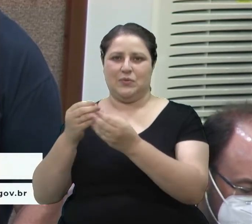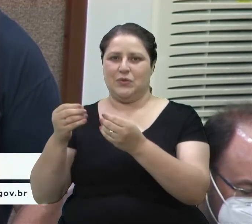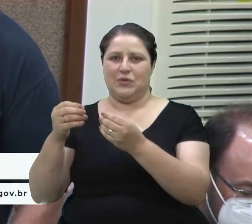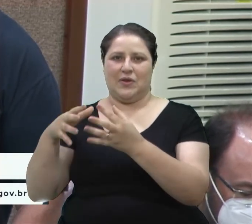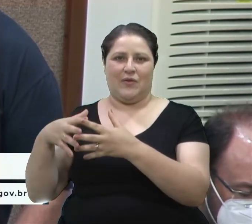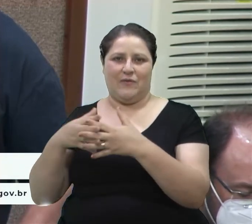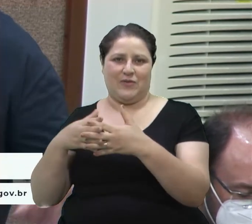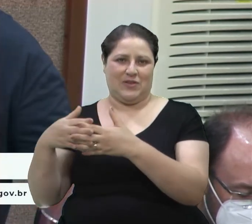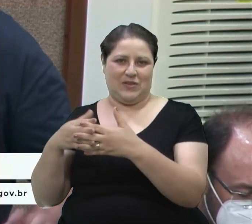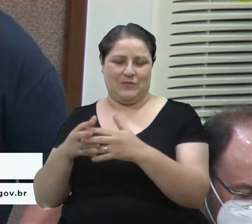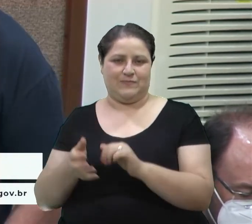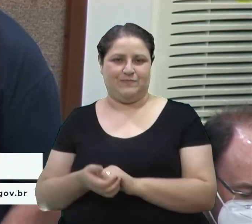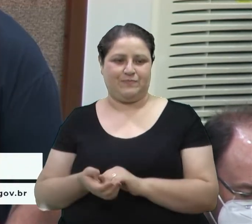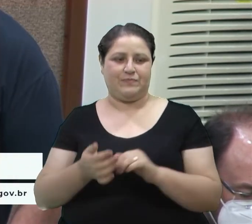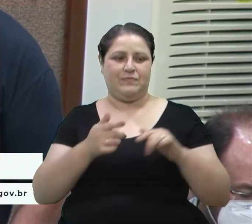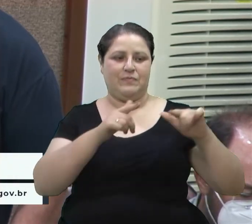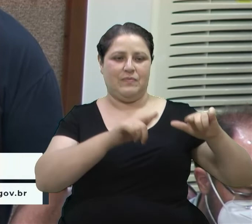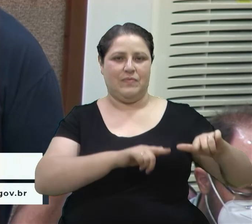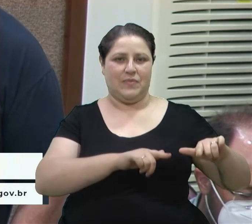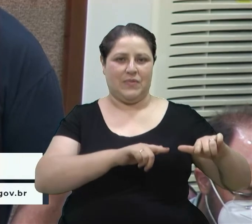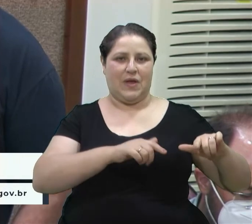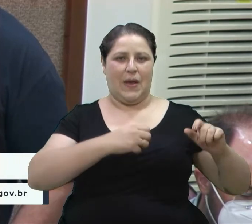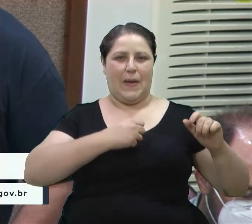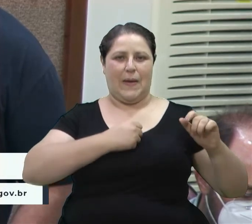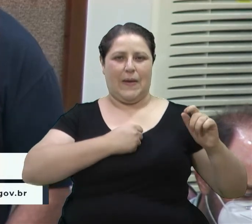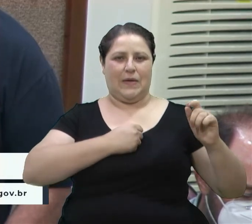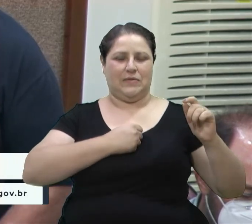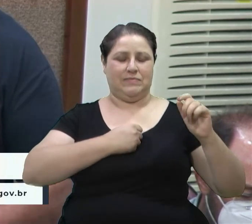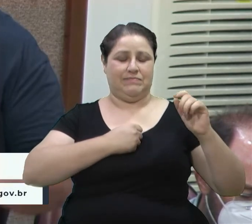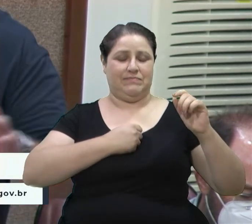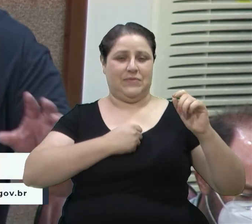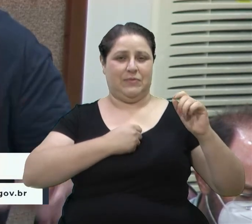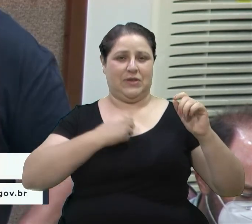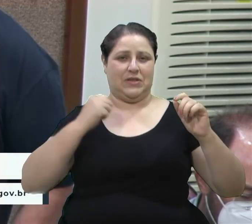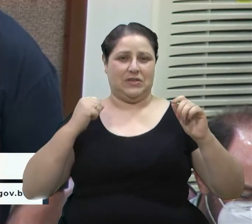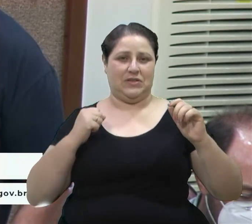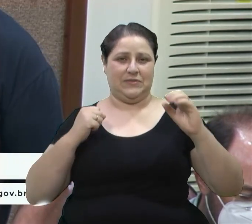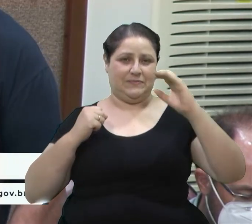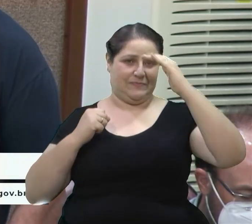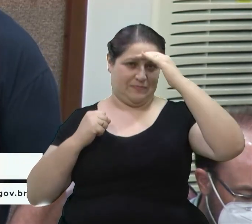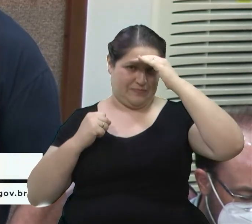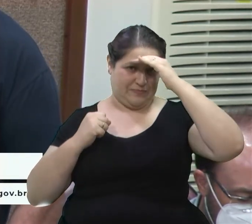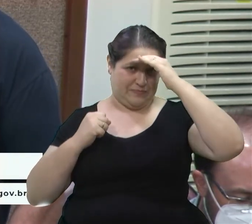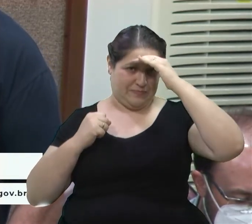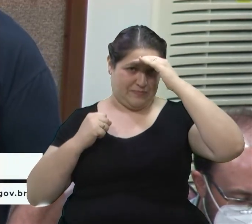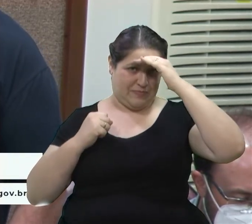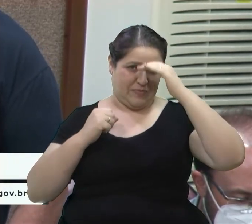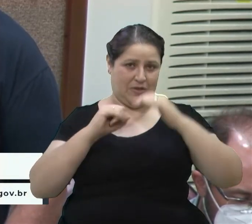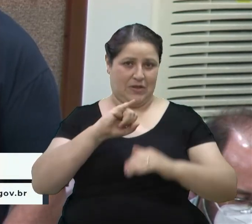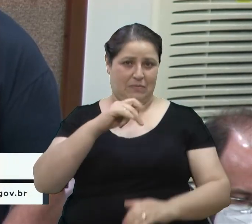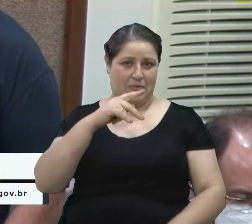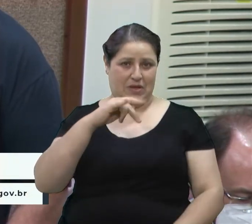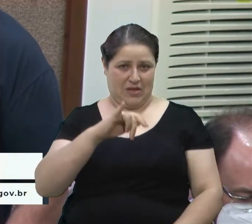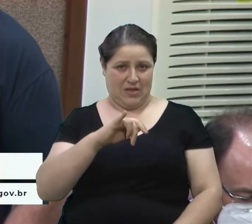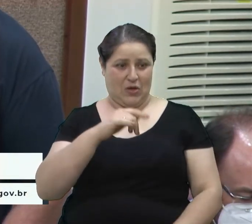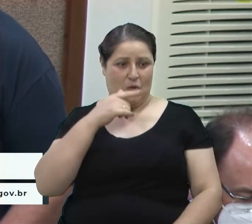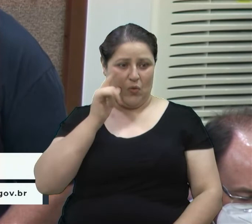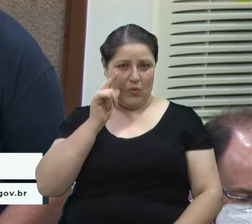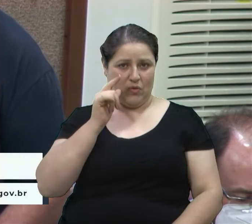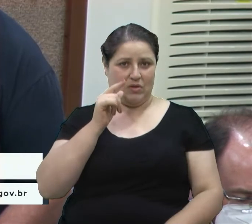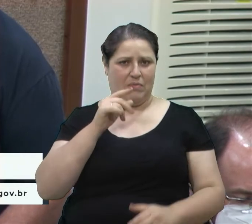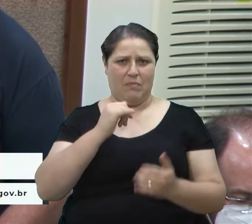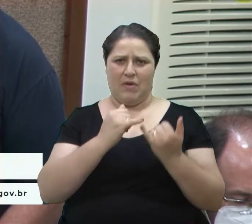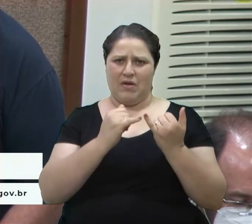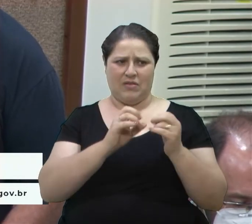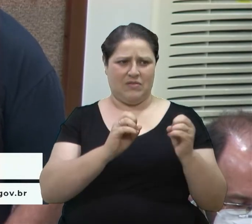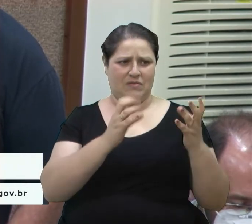aqui do imigrante ontem, parecia que era um dia de festa, pelo número de pessoas aglomeradas